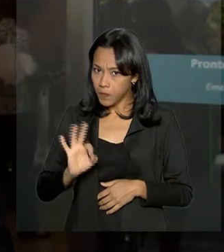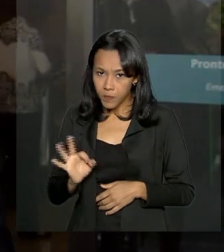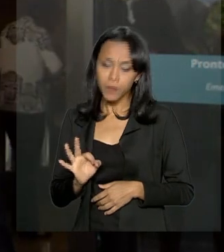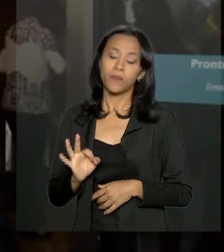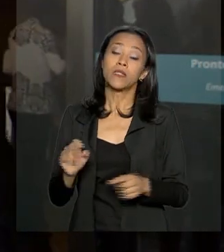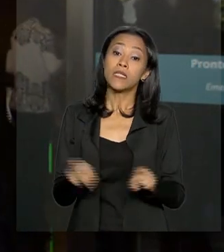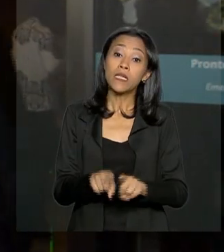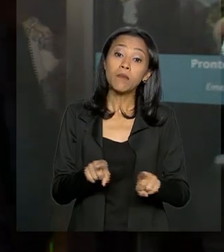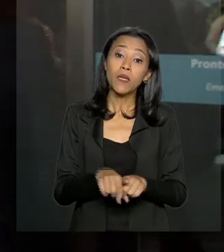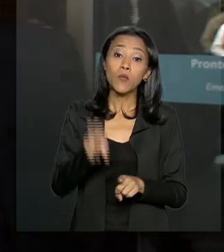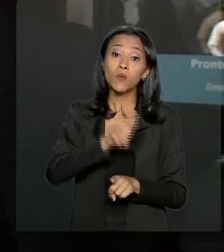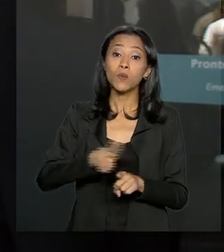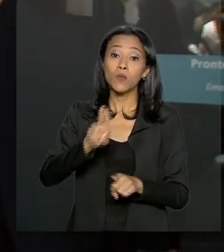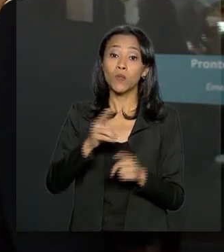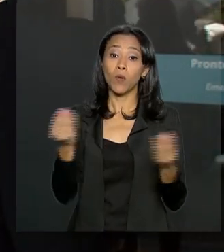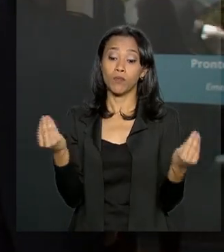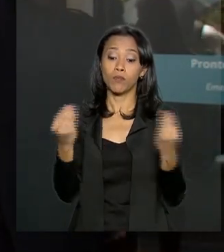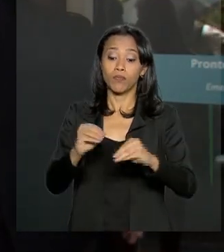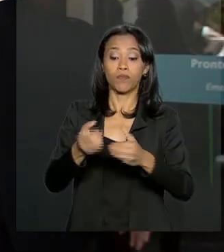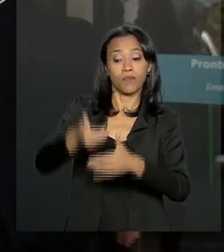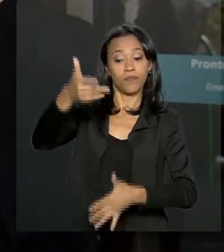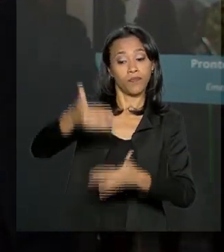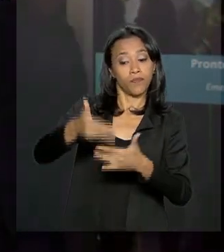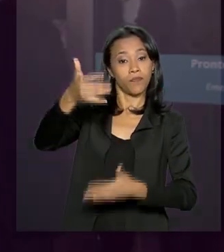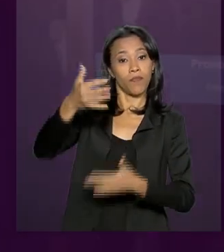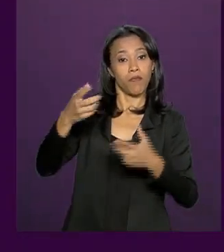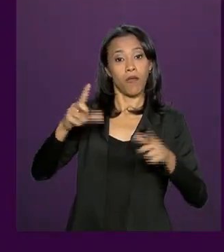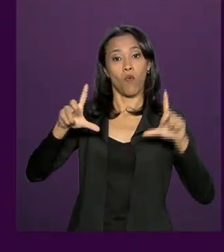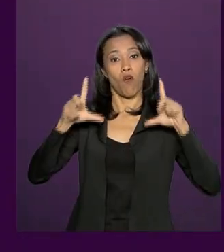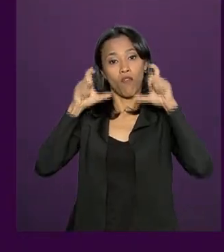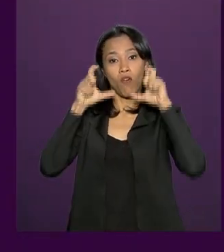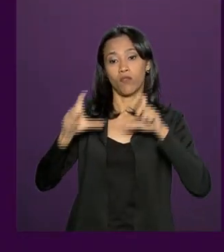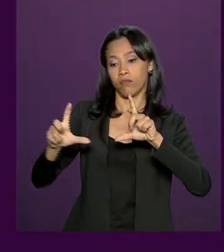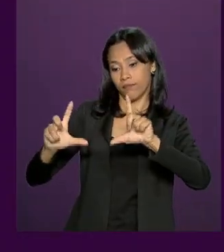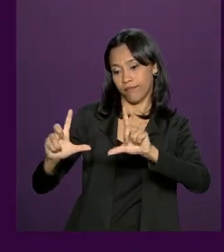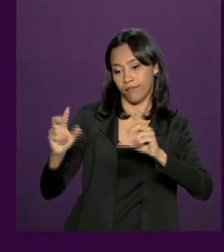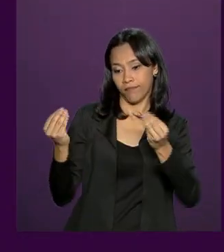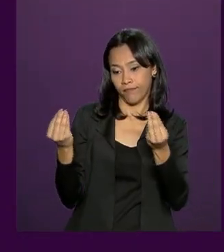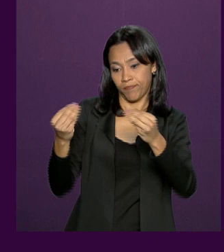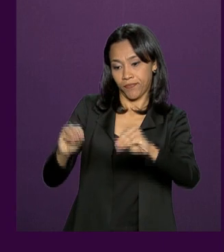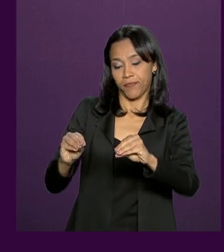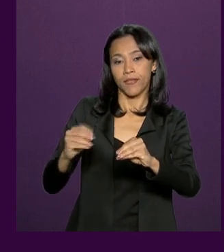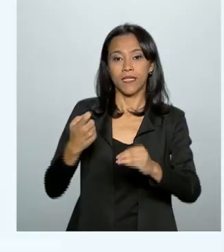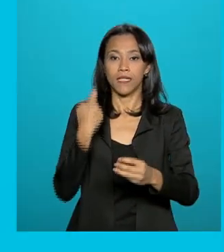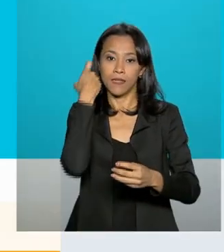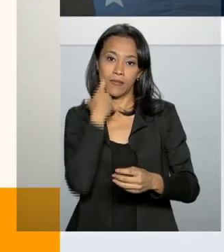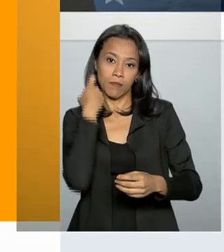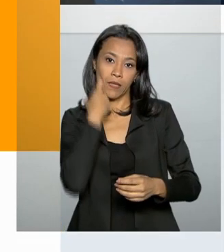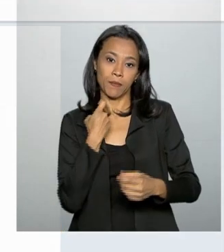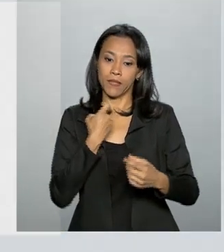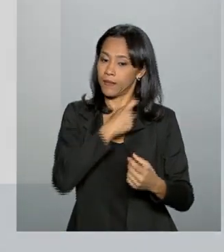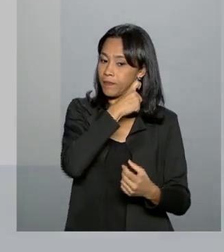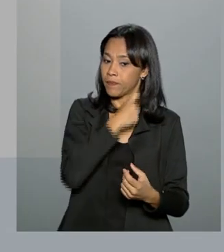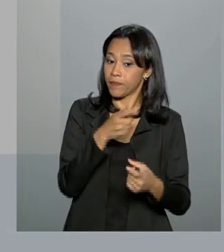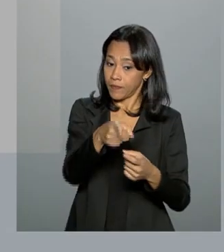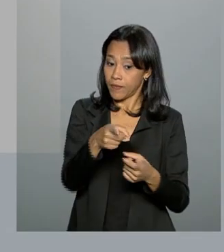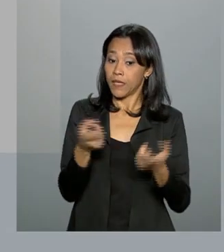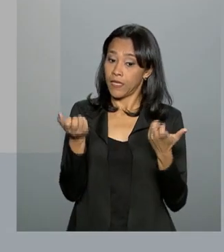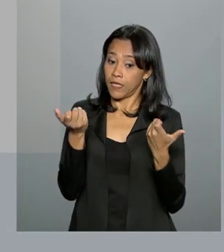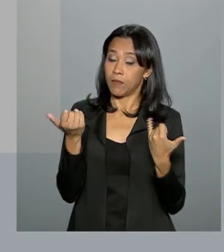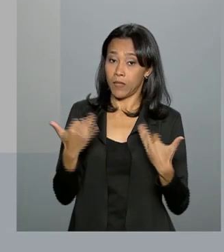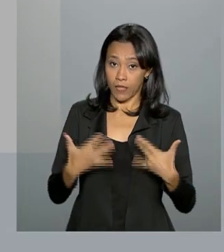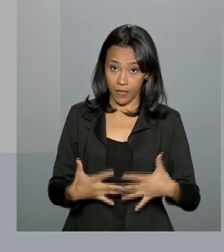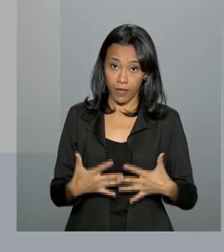utilizou as redes sociais para divulgar uma foto em que ele aparece se barbeando. Junto dessa foto veio a seguinte